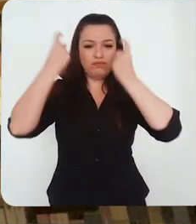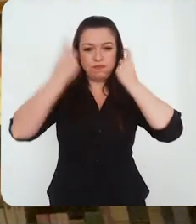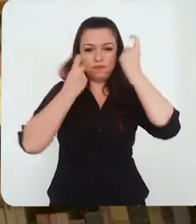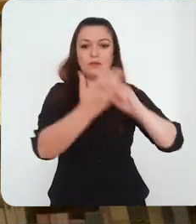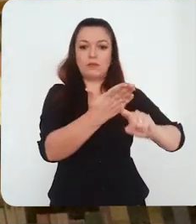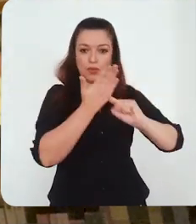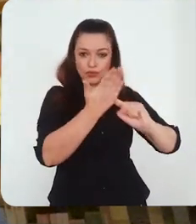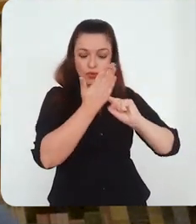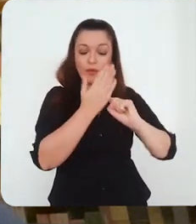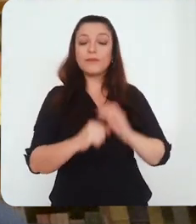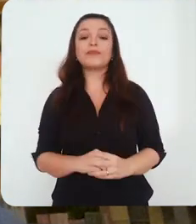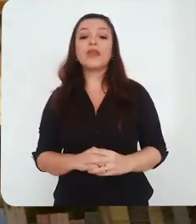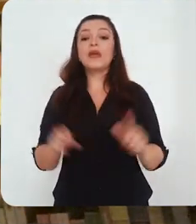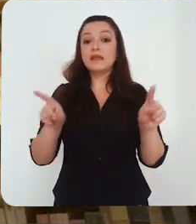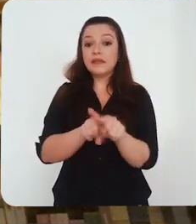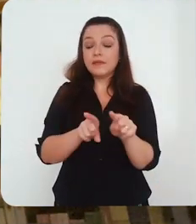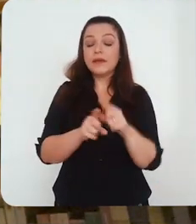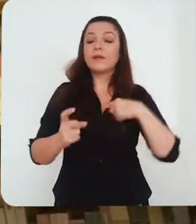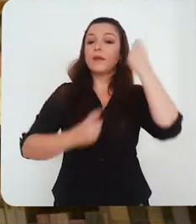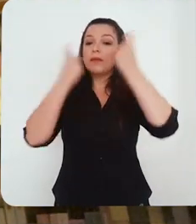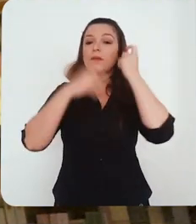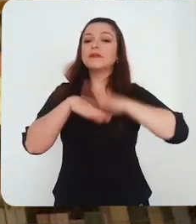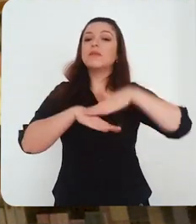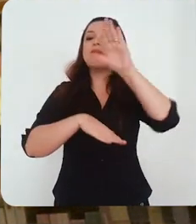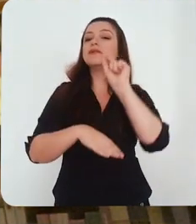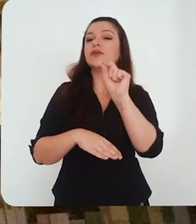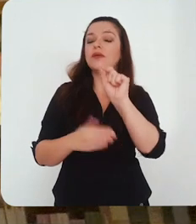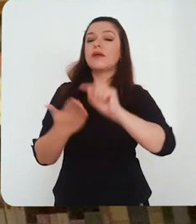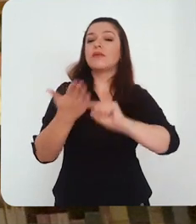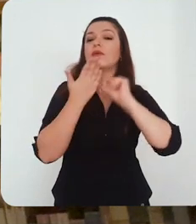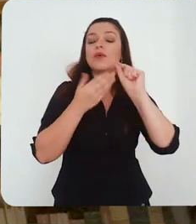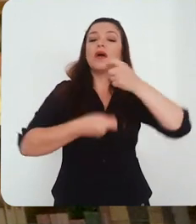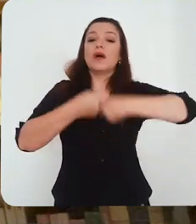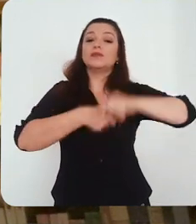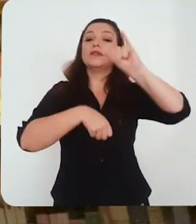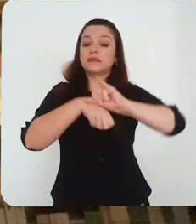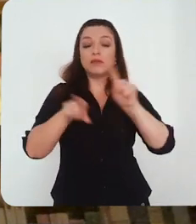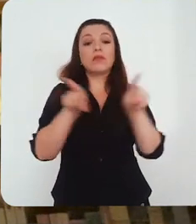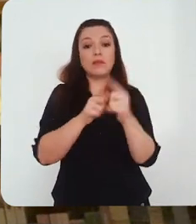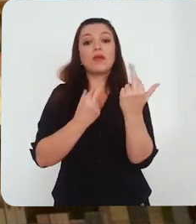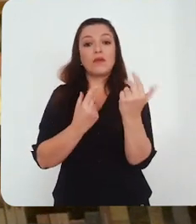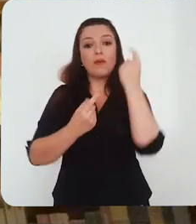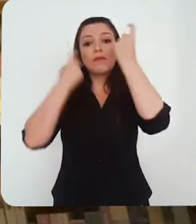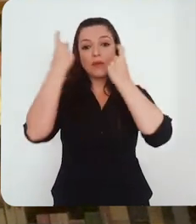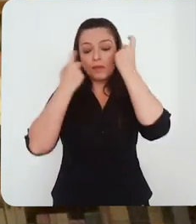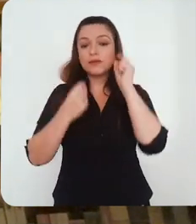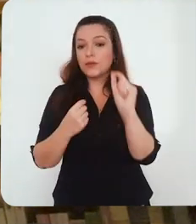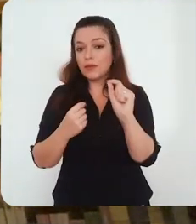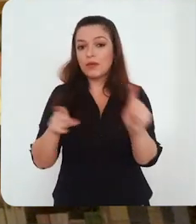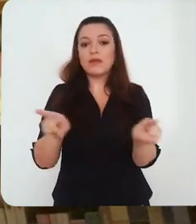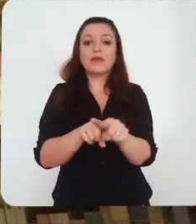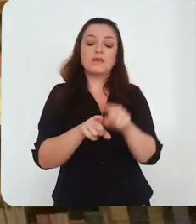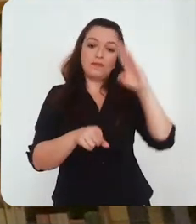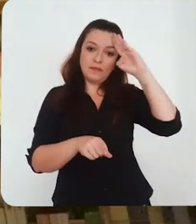preocupação com as suas formaturas. E vimos também uma preocupação que foi bastante interessante, porque é uma preocupação que a administração